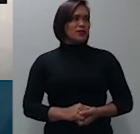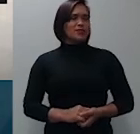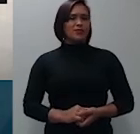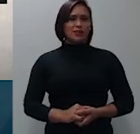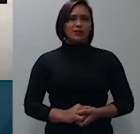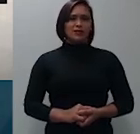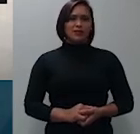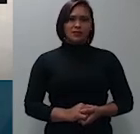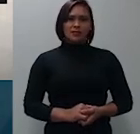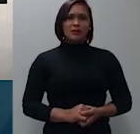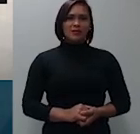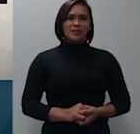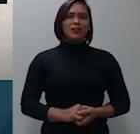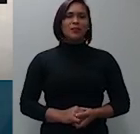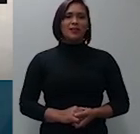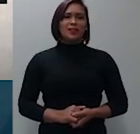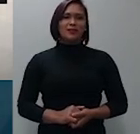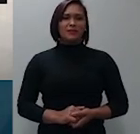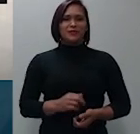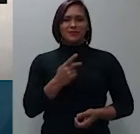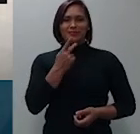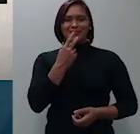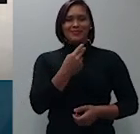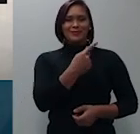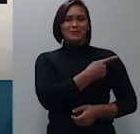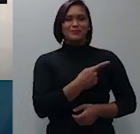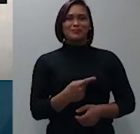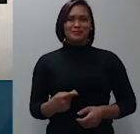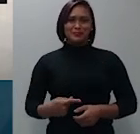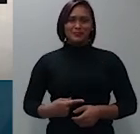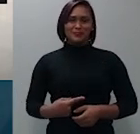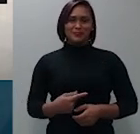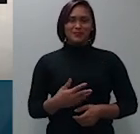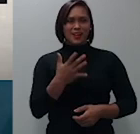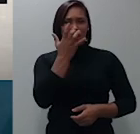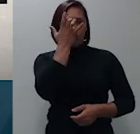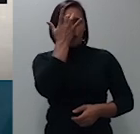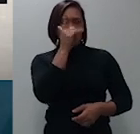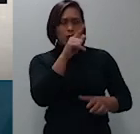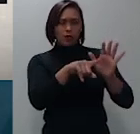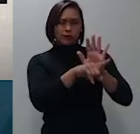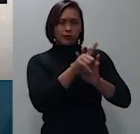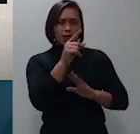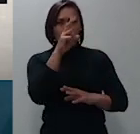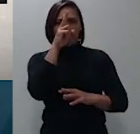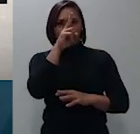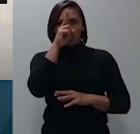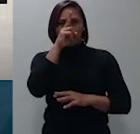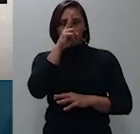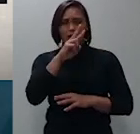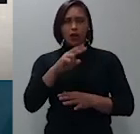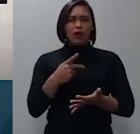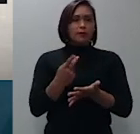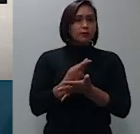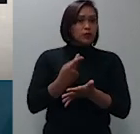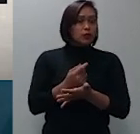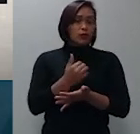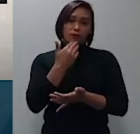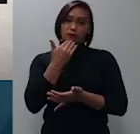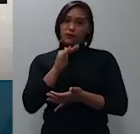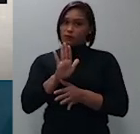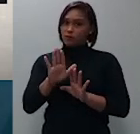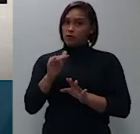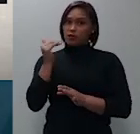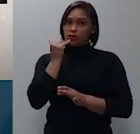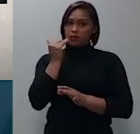senhor presidente eu acho que aqui se salvo salvo equívoco meu é um voto de desempate